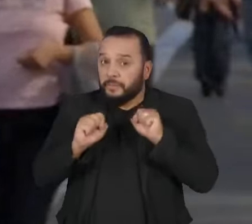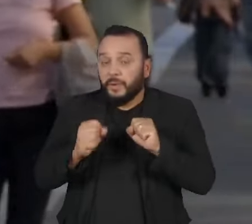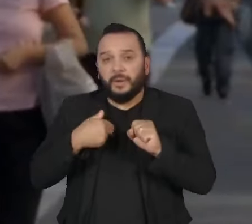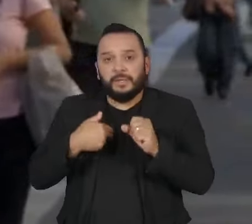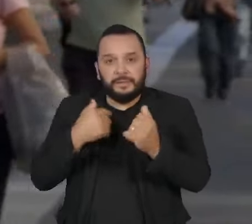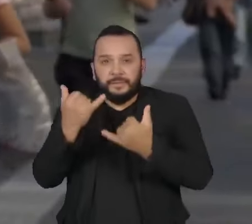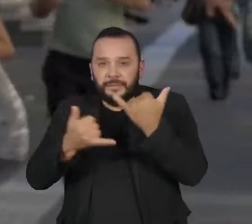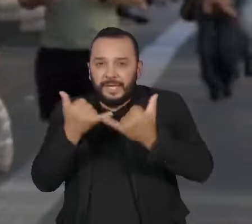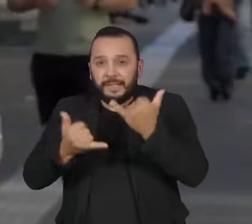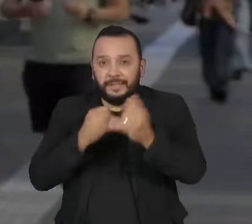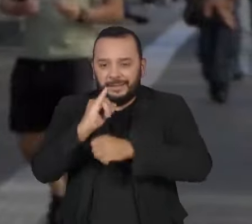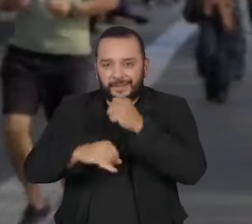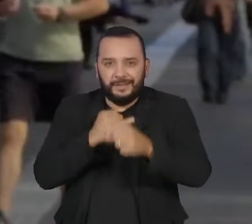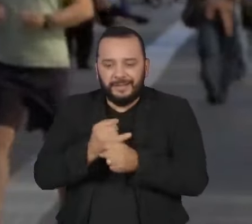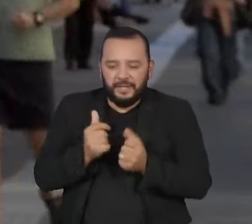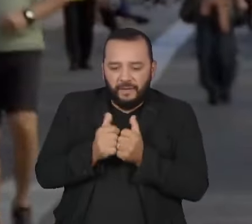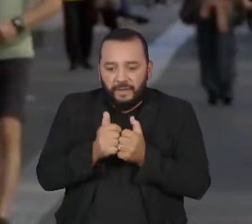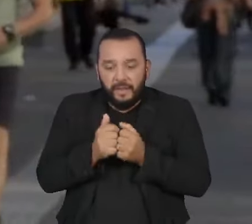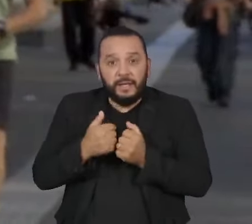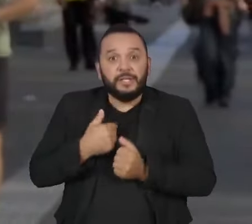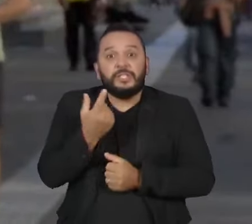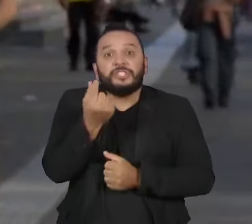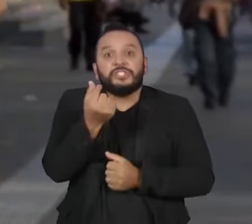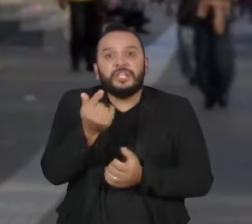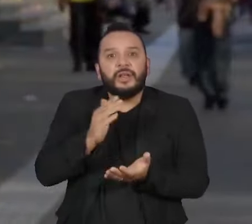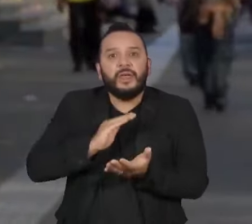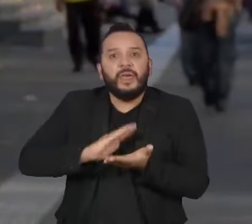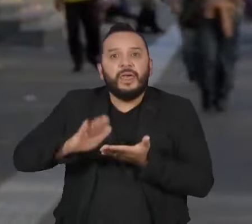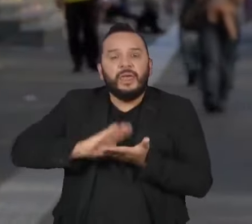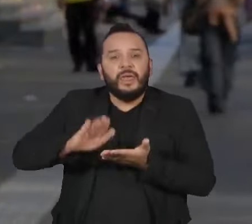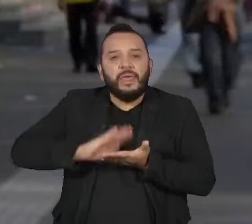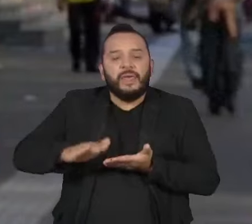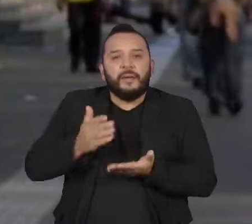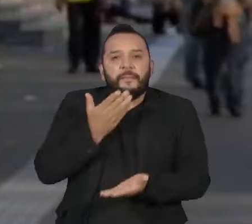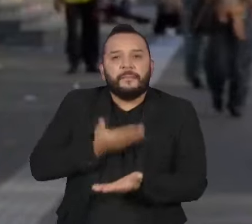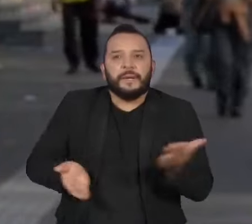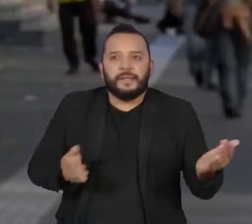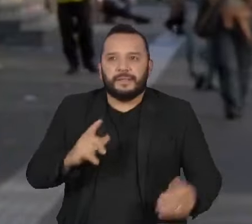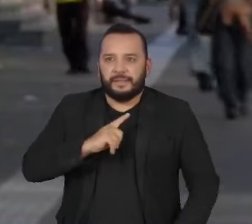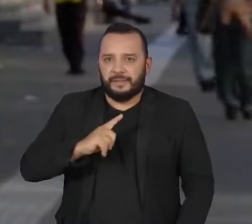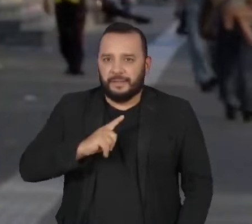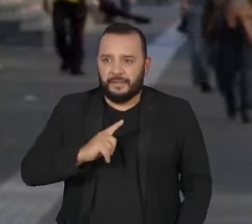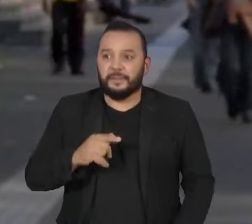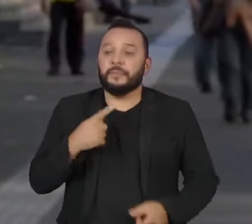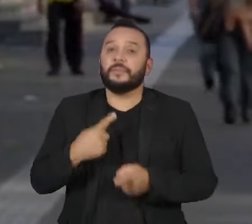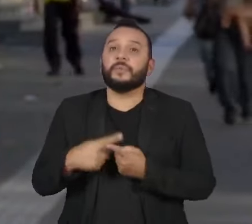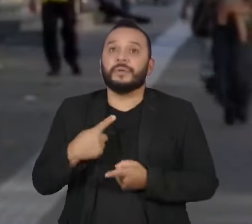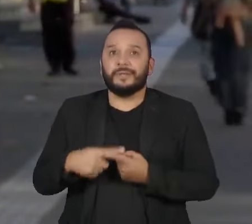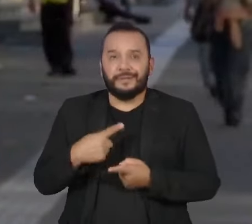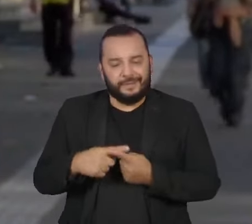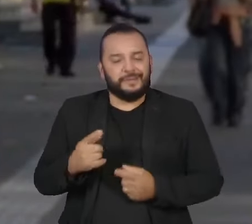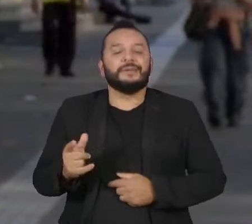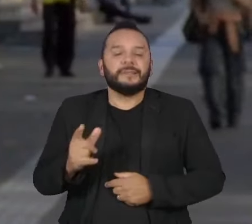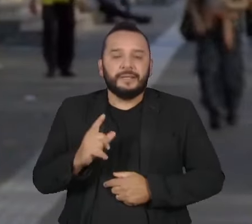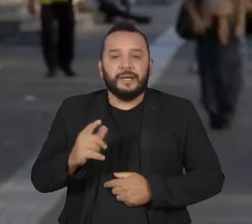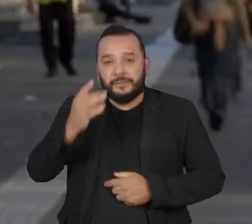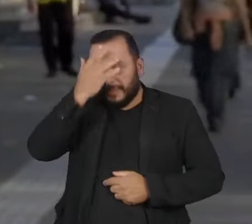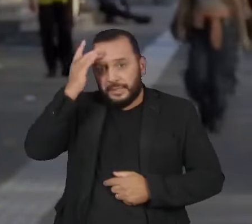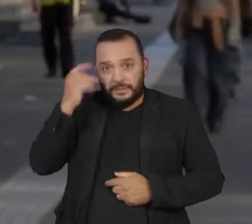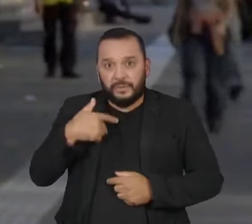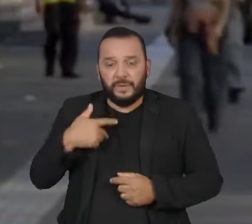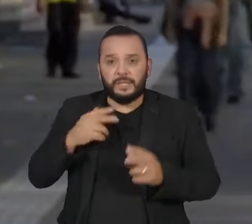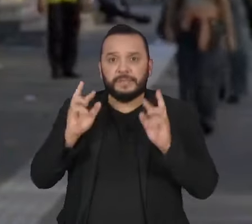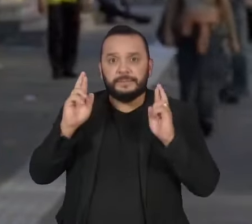perda de grandes volumes de dinheiro de forma voluntária. Isso porque ele funciona em uma dinâmica que alimenta a esperança de que o